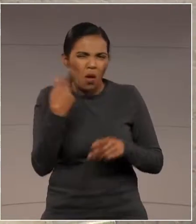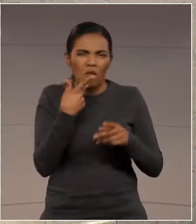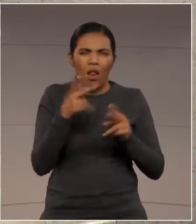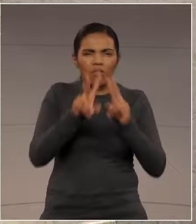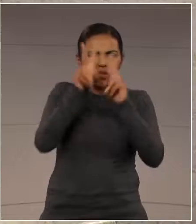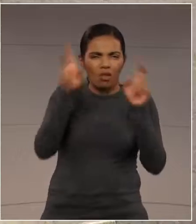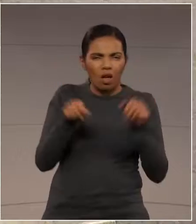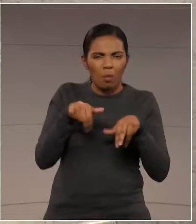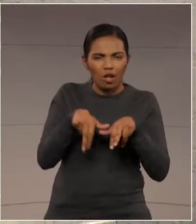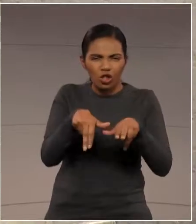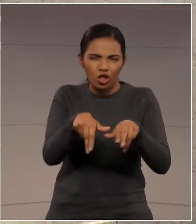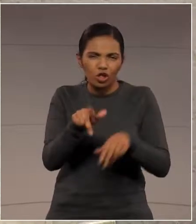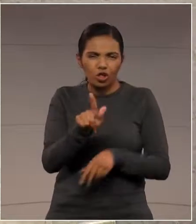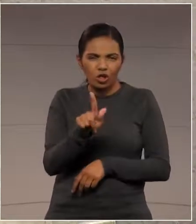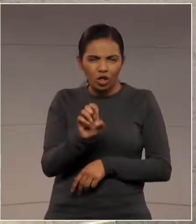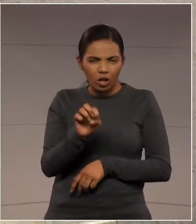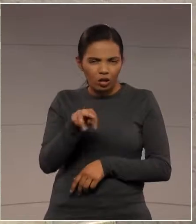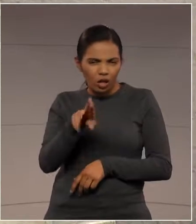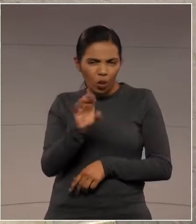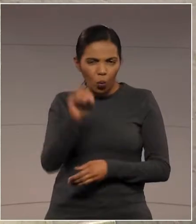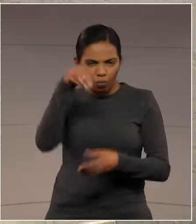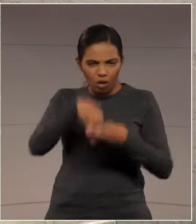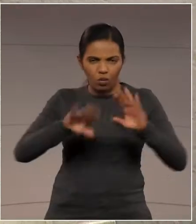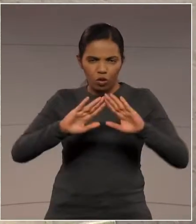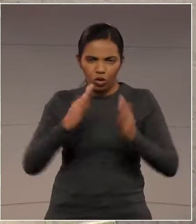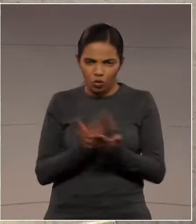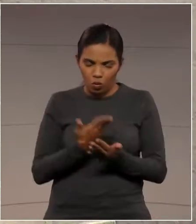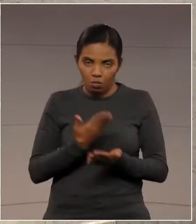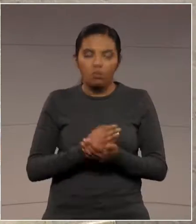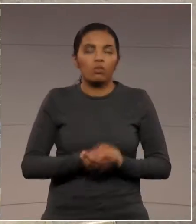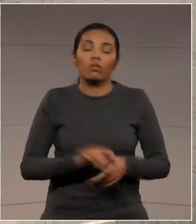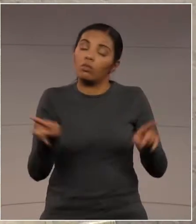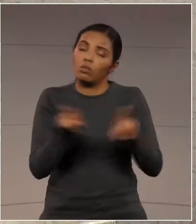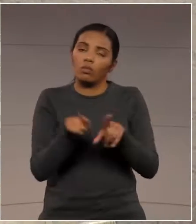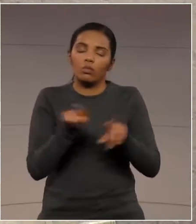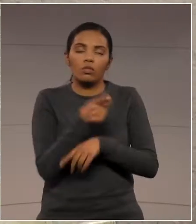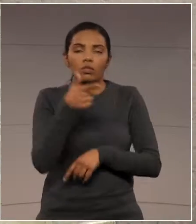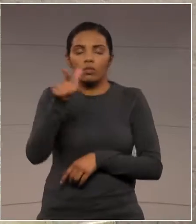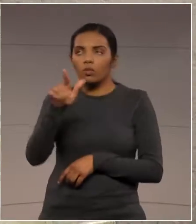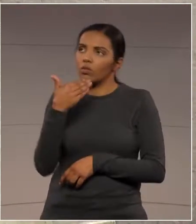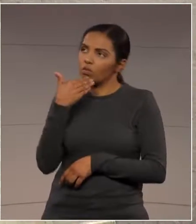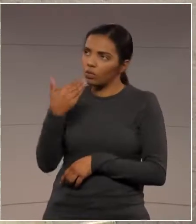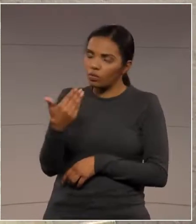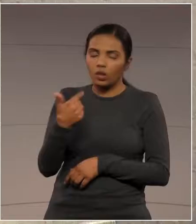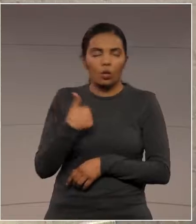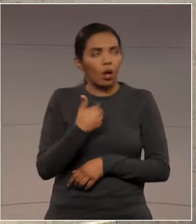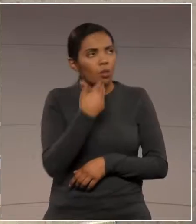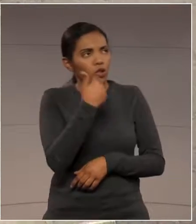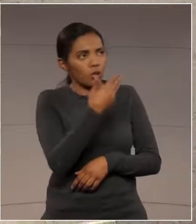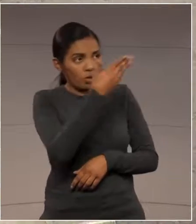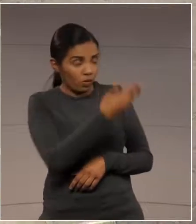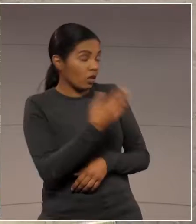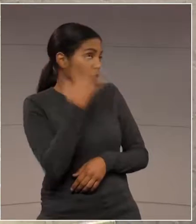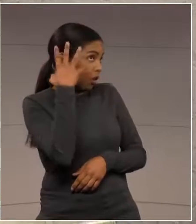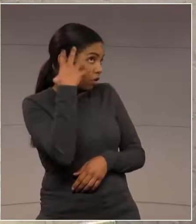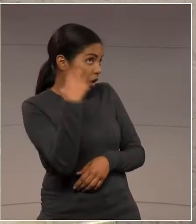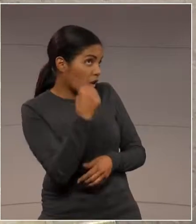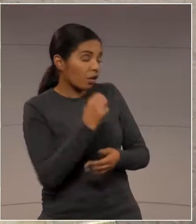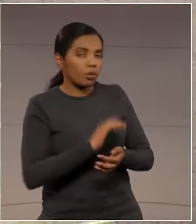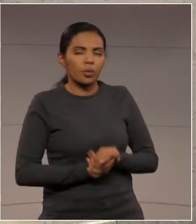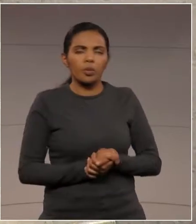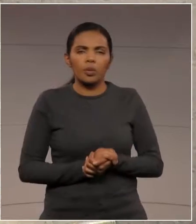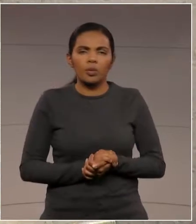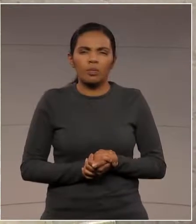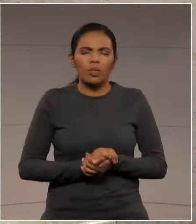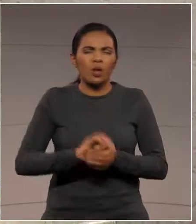gênero nas escolas. Também um outro pedido que eu queria fazer nessa casa aqui, deputado presidente Traiano, esse